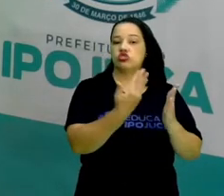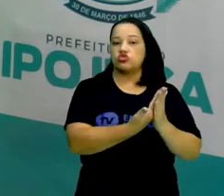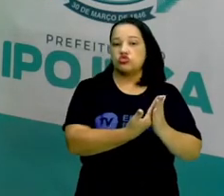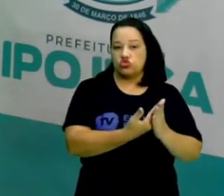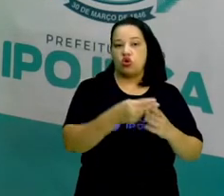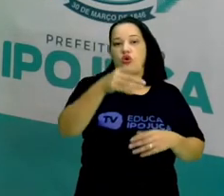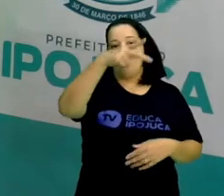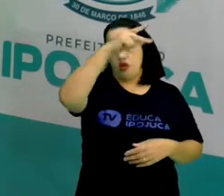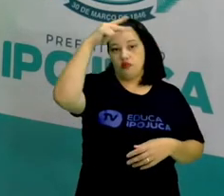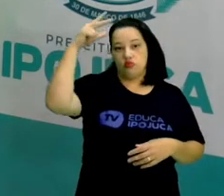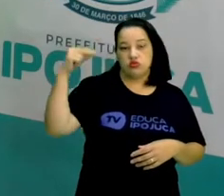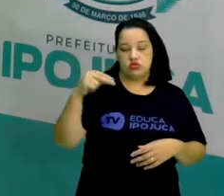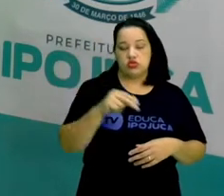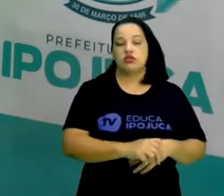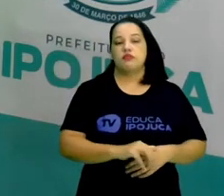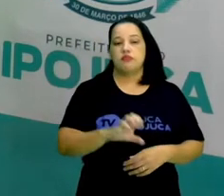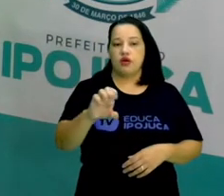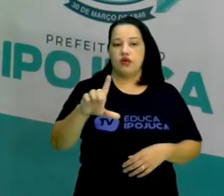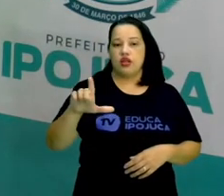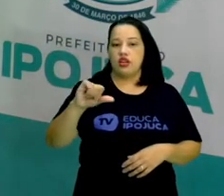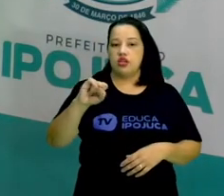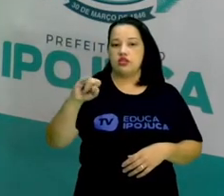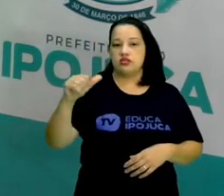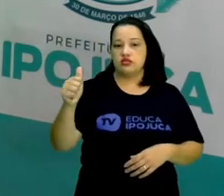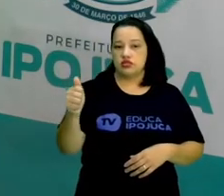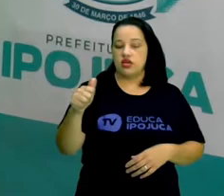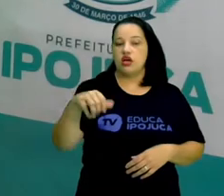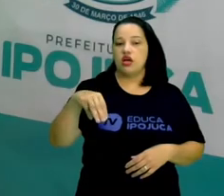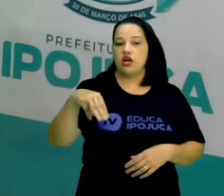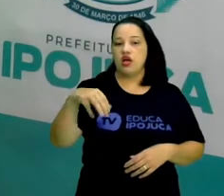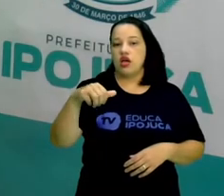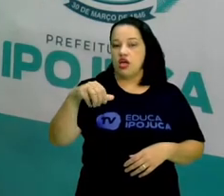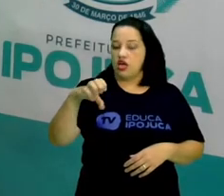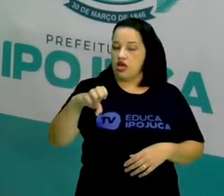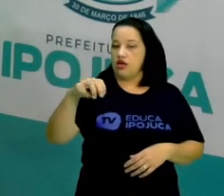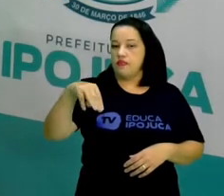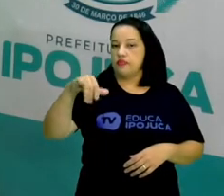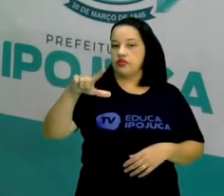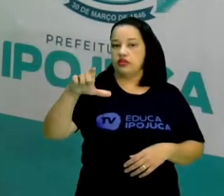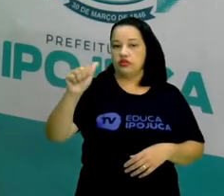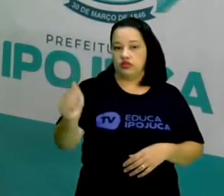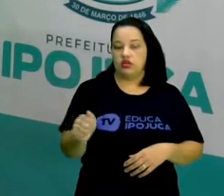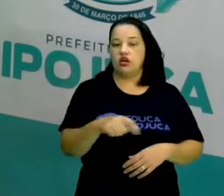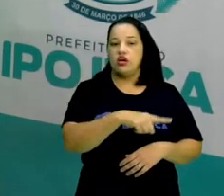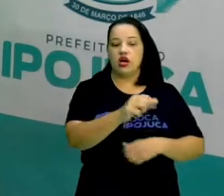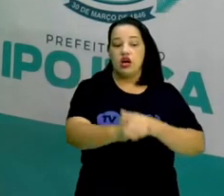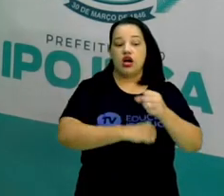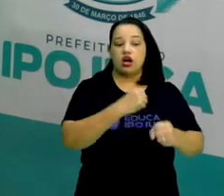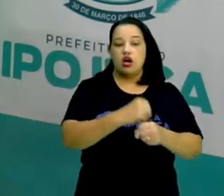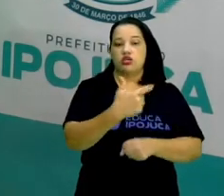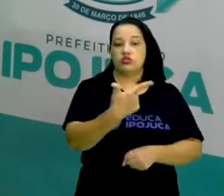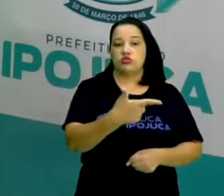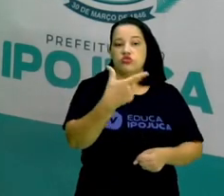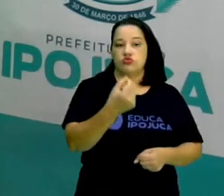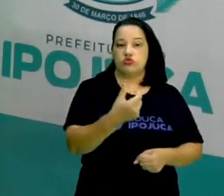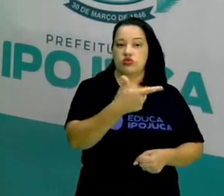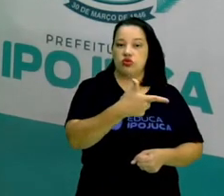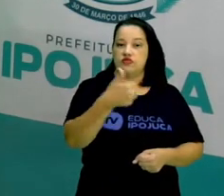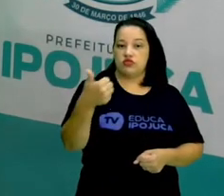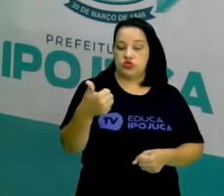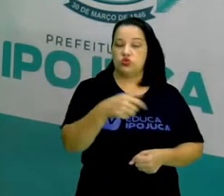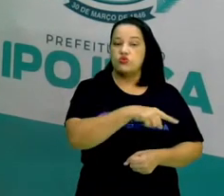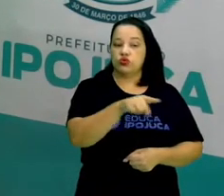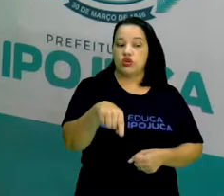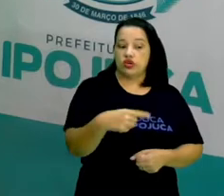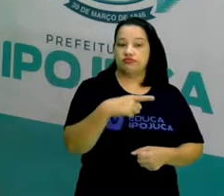Municipal Elisa Emília de Almeida, no ano de 2021, que foi o ano passado, em período da pandemia.